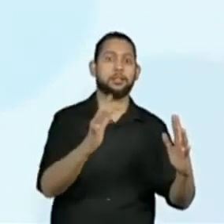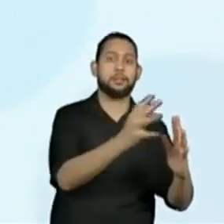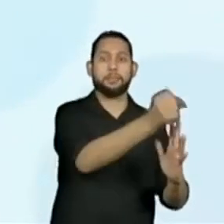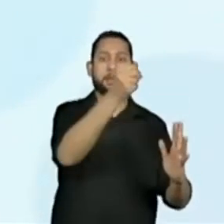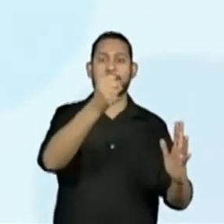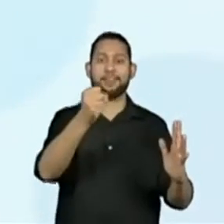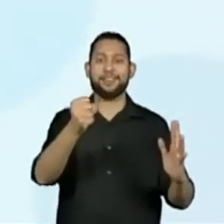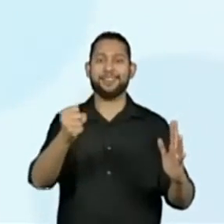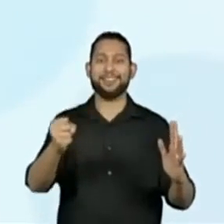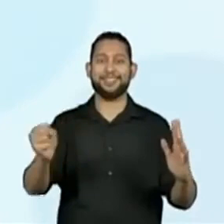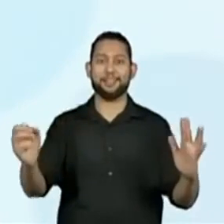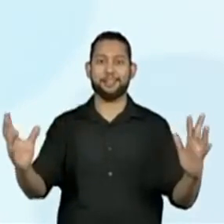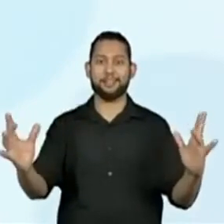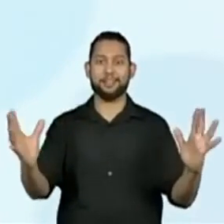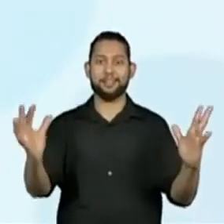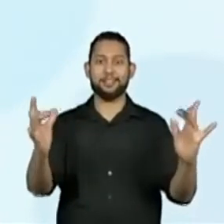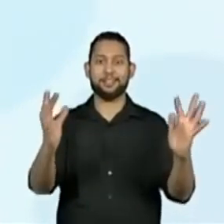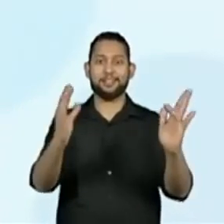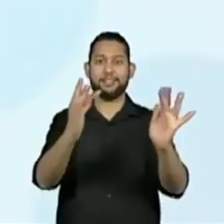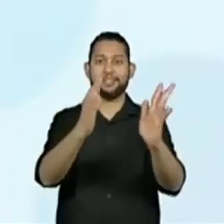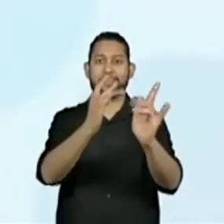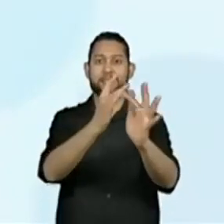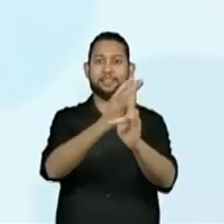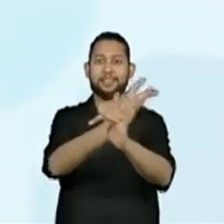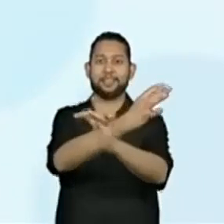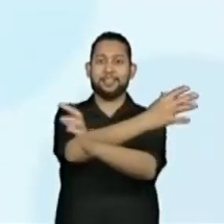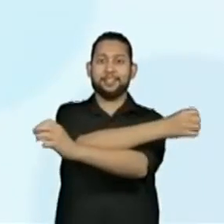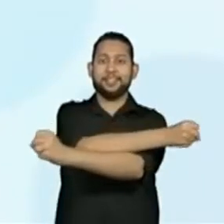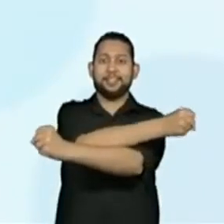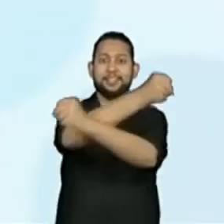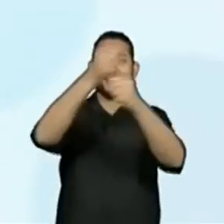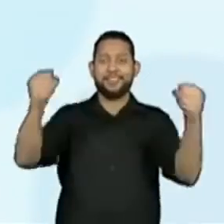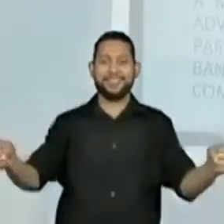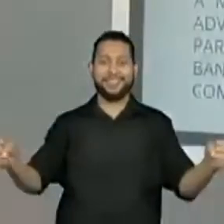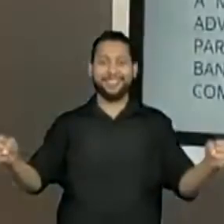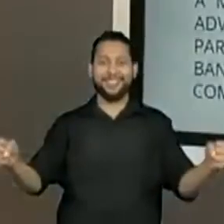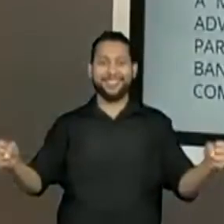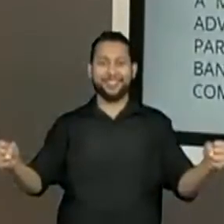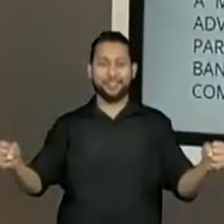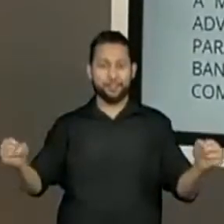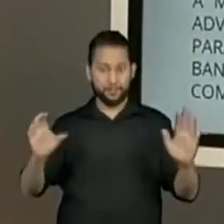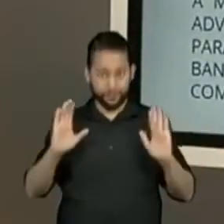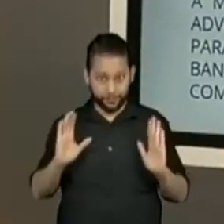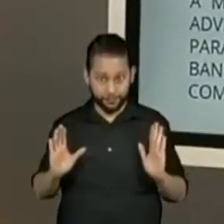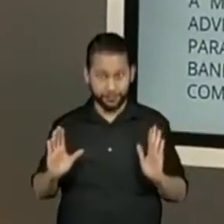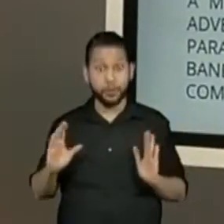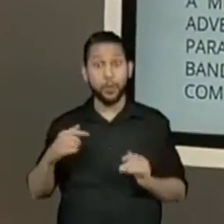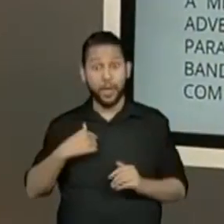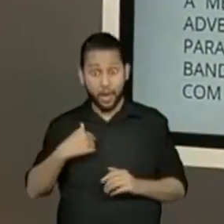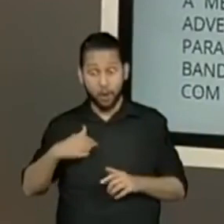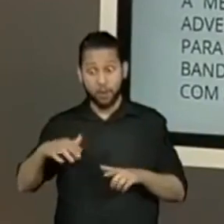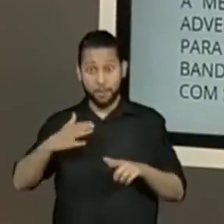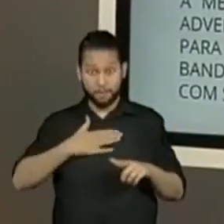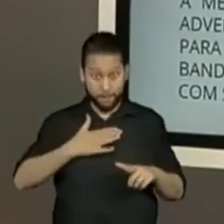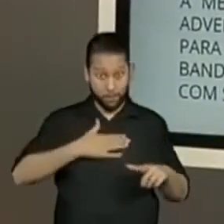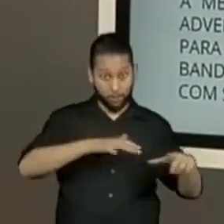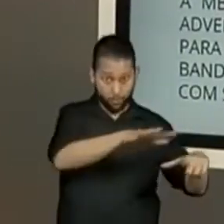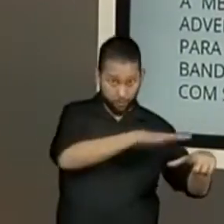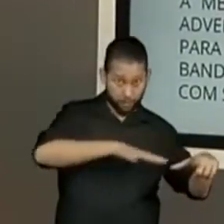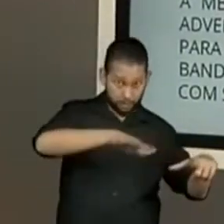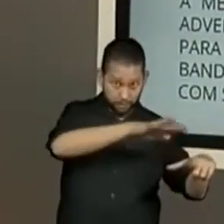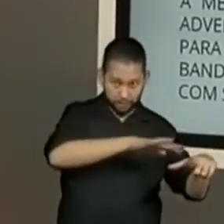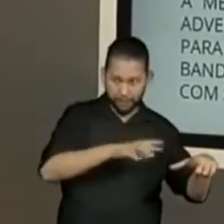Você vai sair do seu campo e você vai ter que ir lá no campo do adversário,